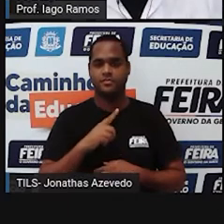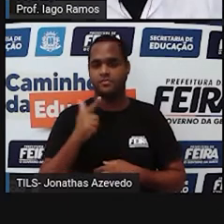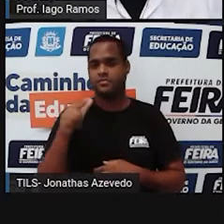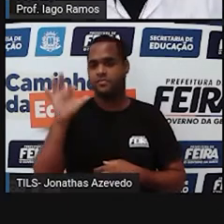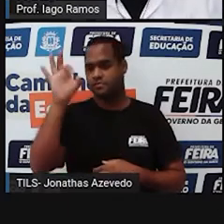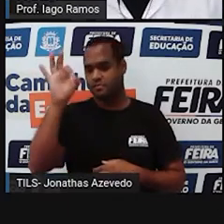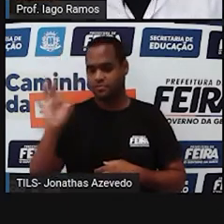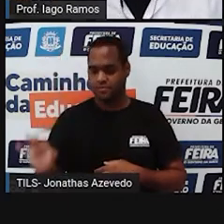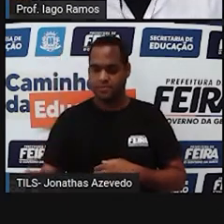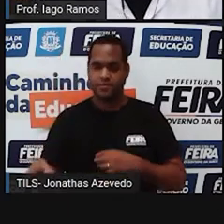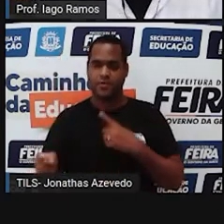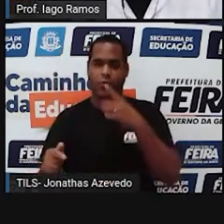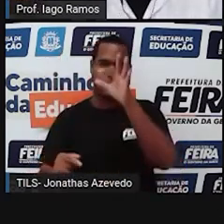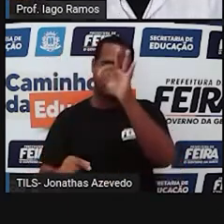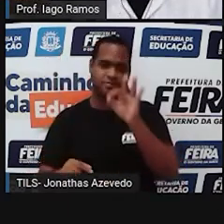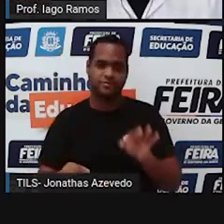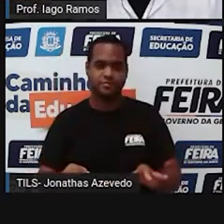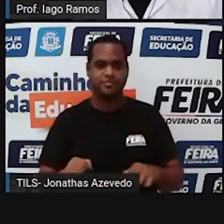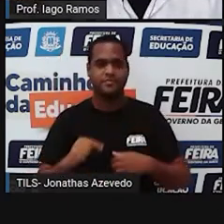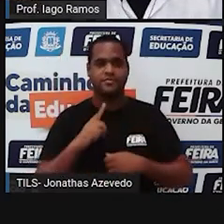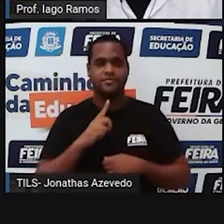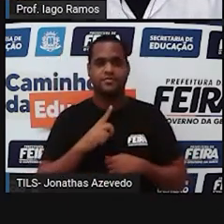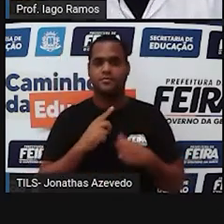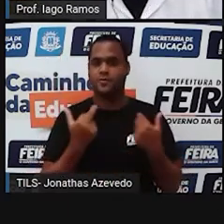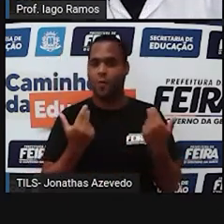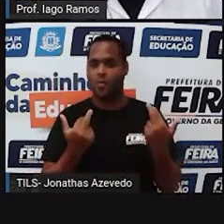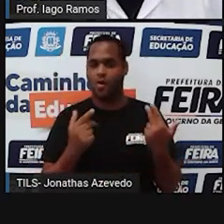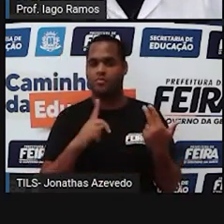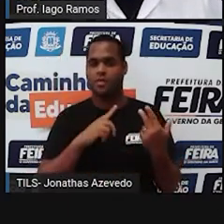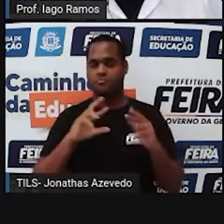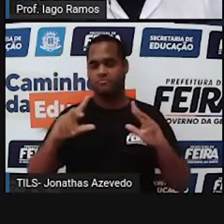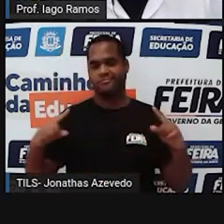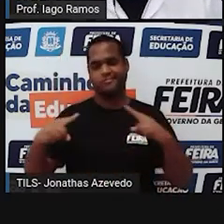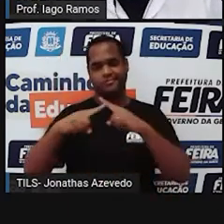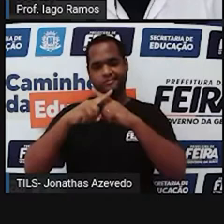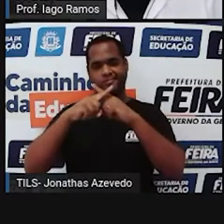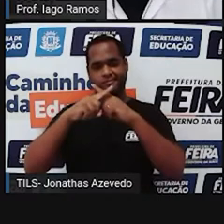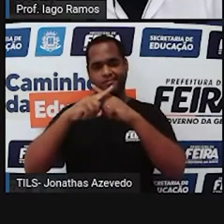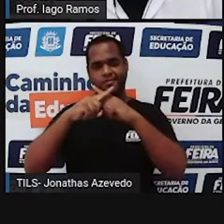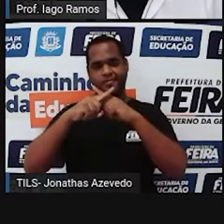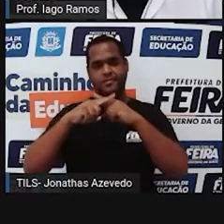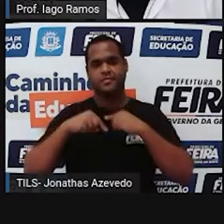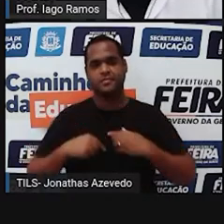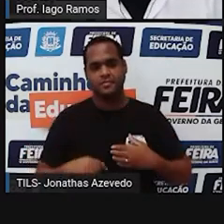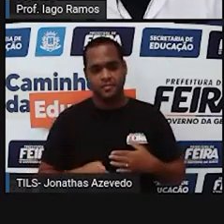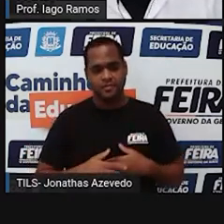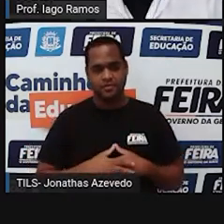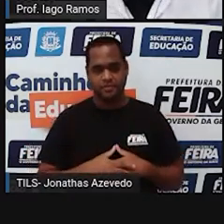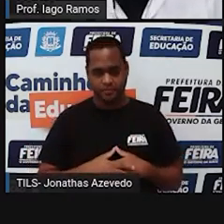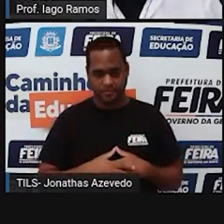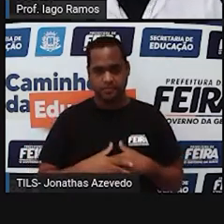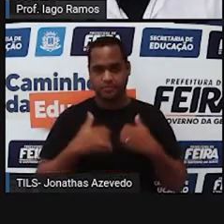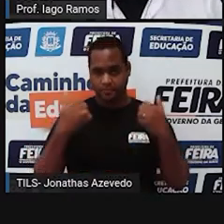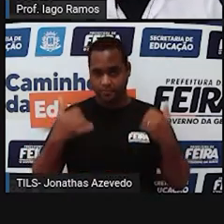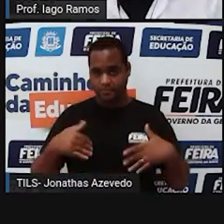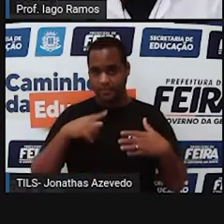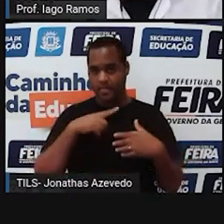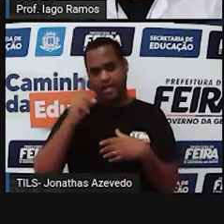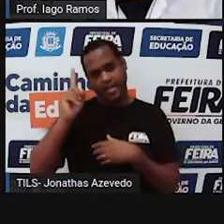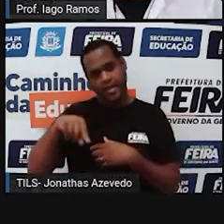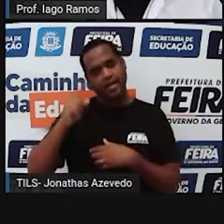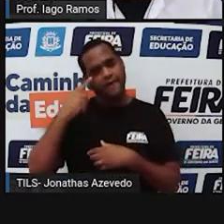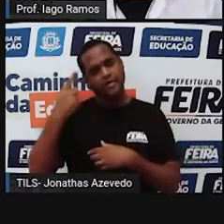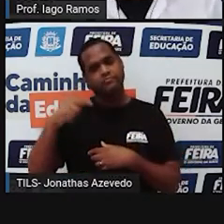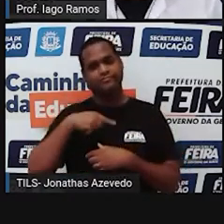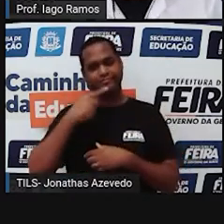até o chão a outra também numa diagonal oposta puxando até o chão certo? Para que esse poste não ficasse